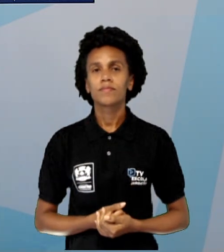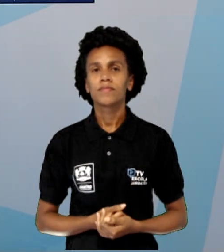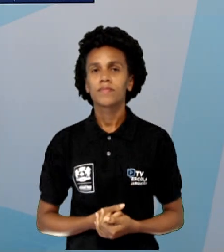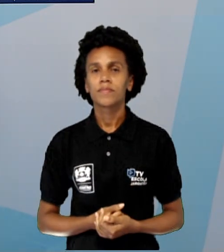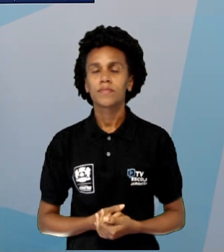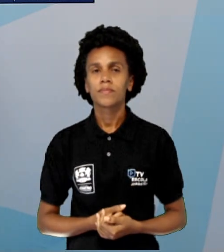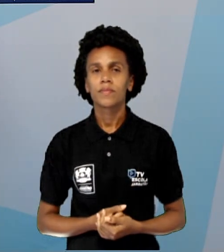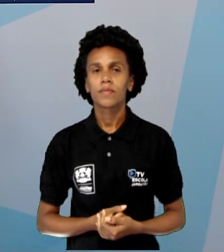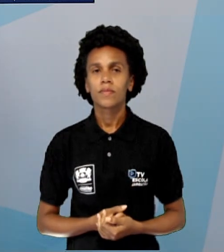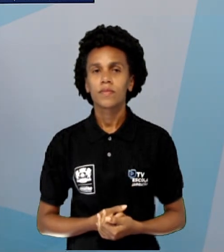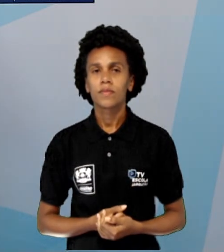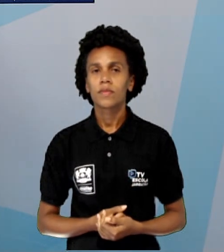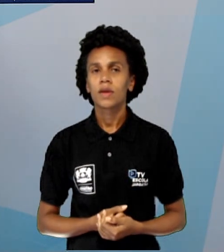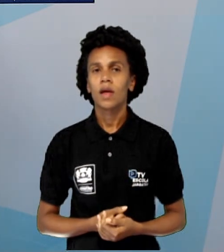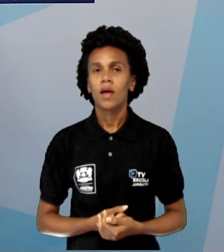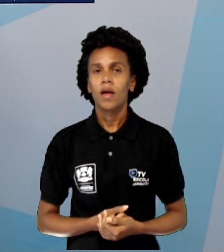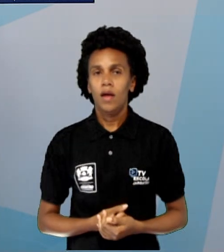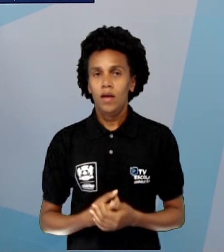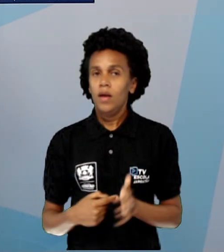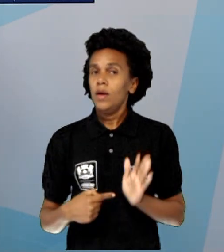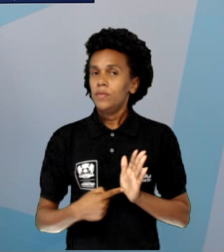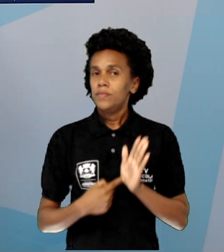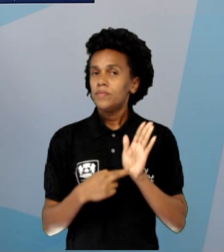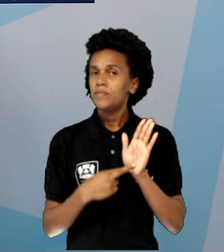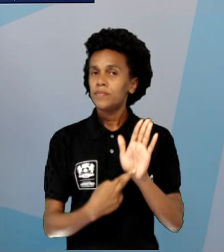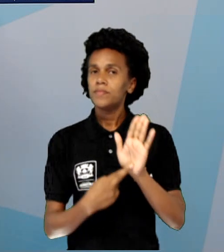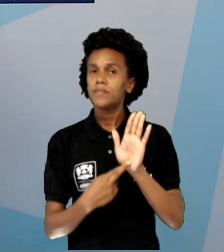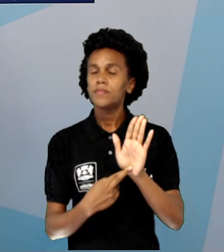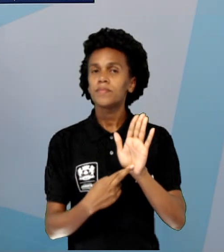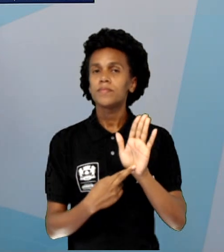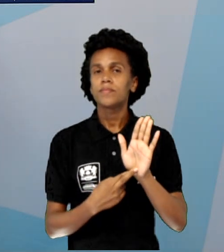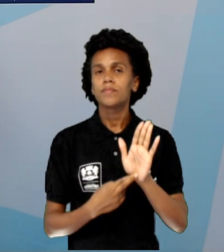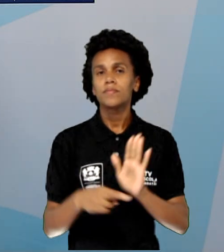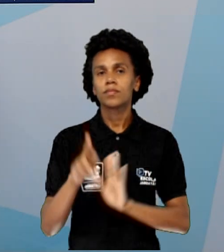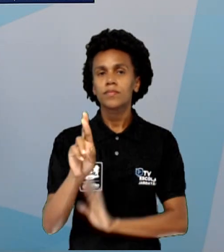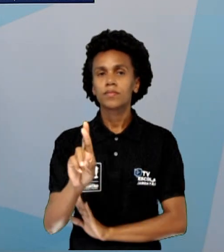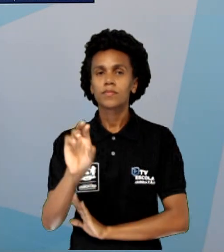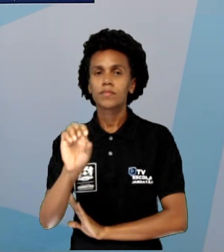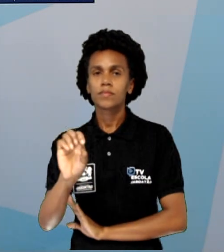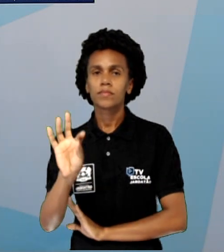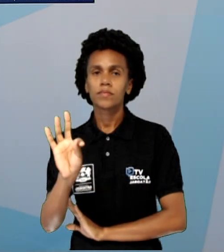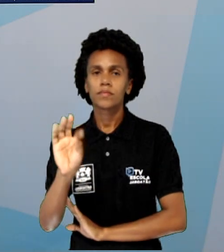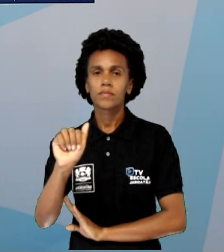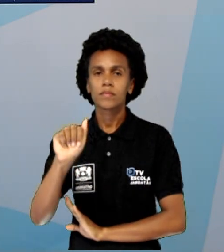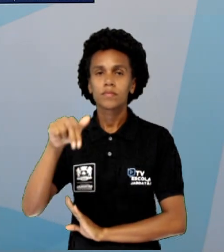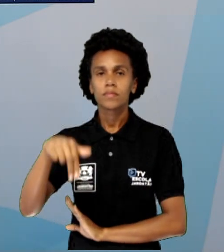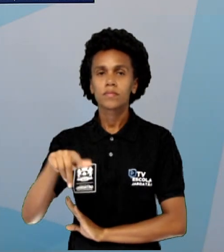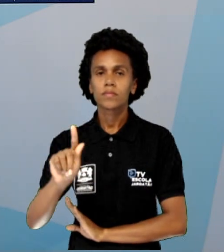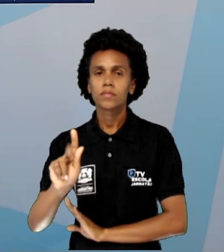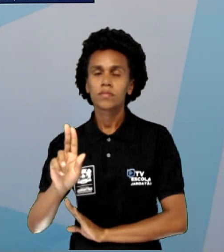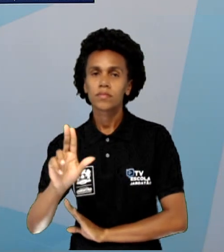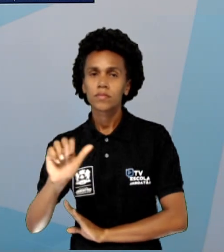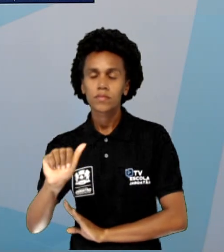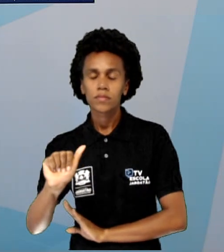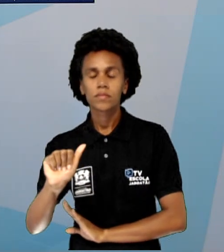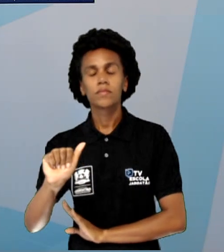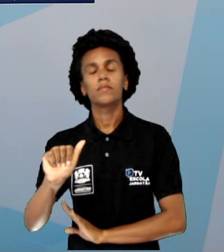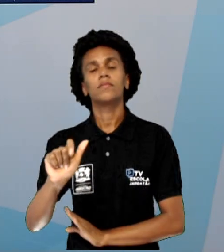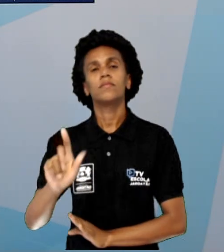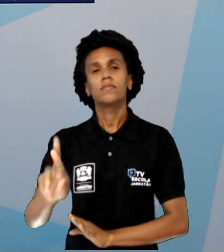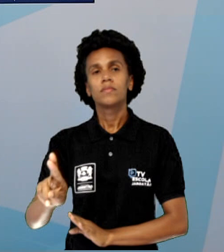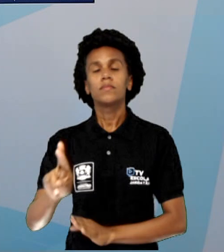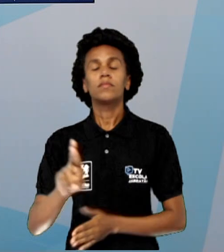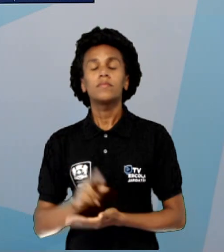Essa daí eu queria que vocês anotassem, guardassem essa informação, porque mais na frente a gente vai trabalhar com essa noção de